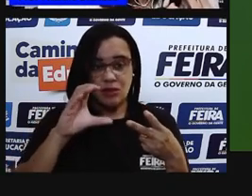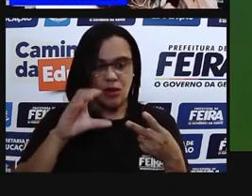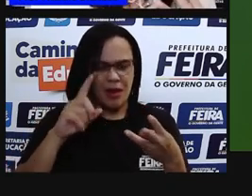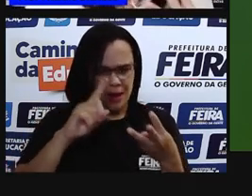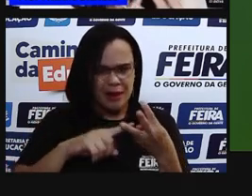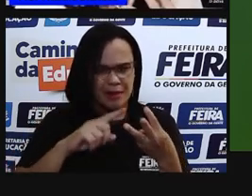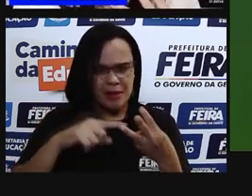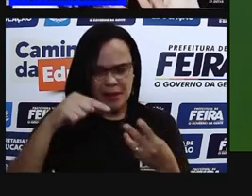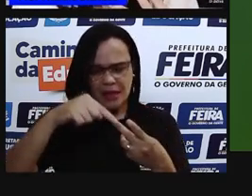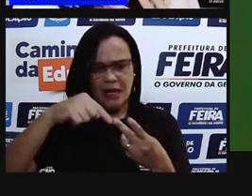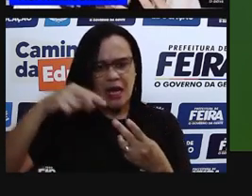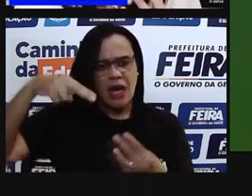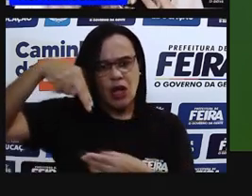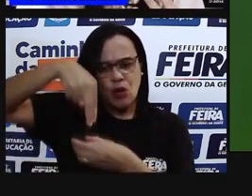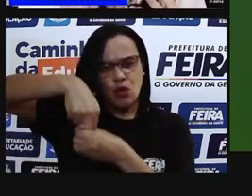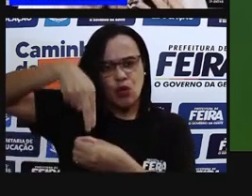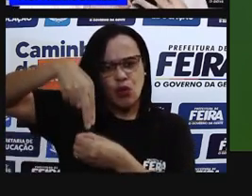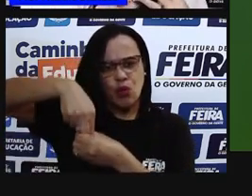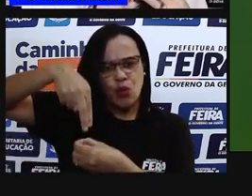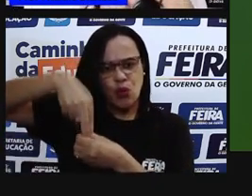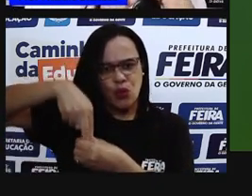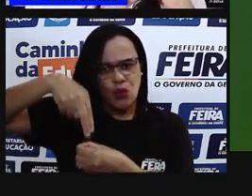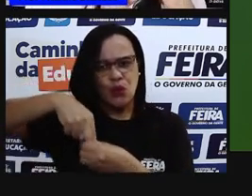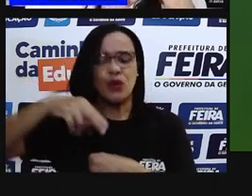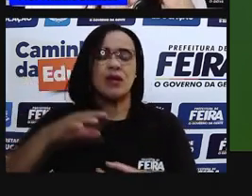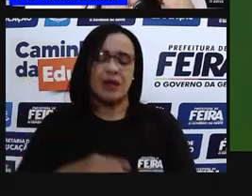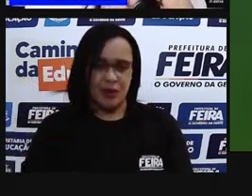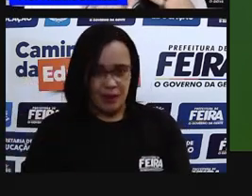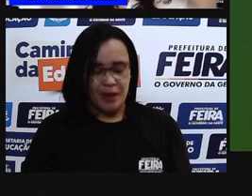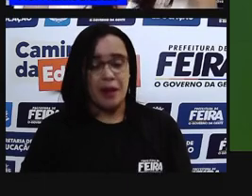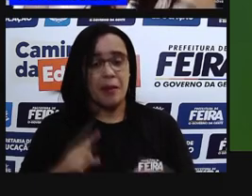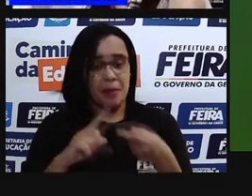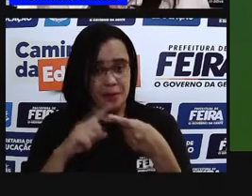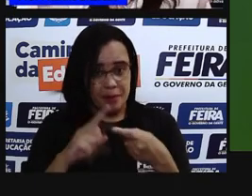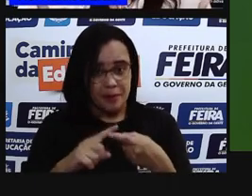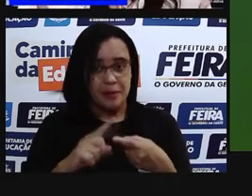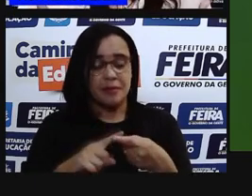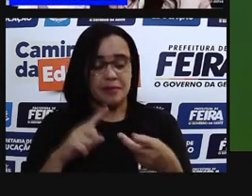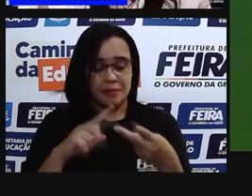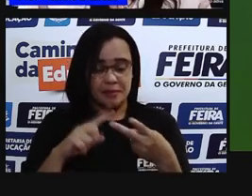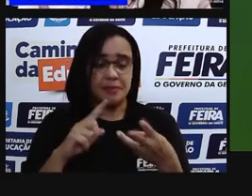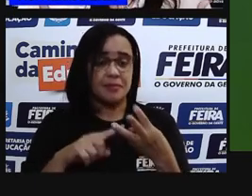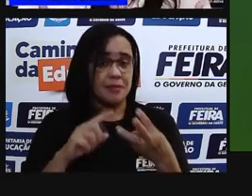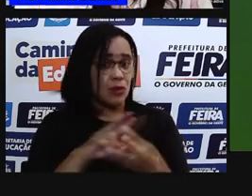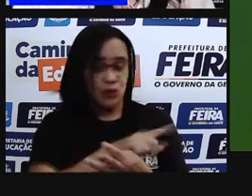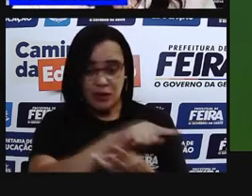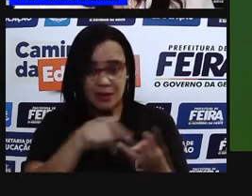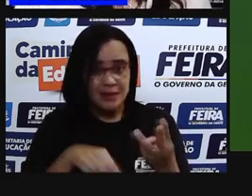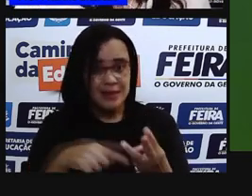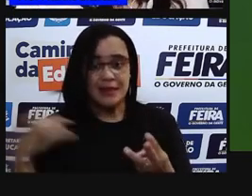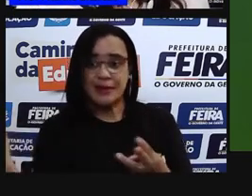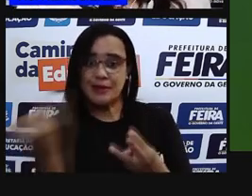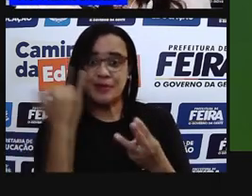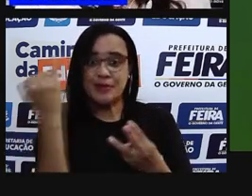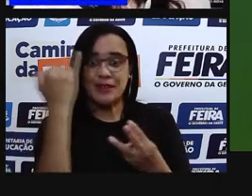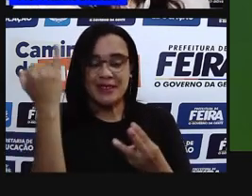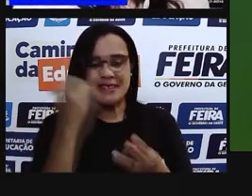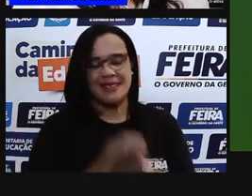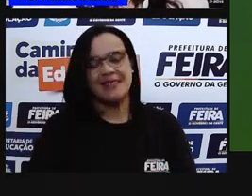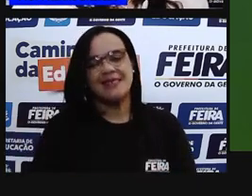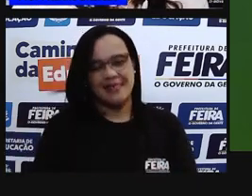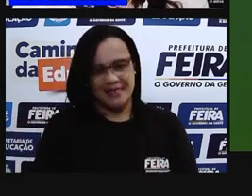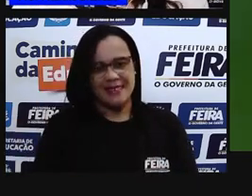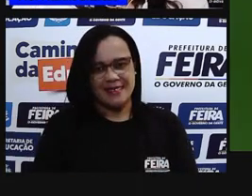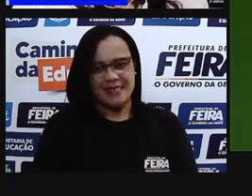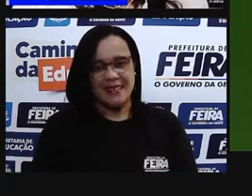heranças, a nossa informação, está nesse material genético. Tranquilo até aqui? Vamos ver mais um pouquinho o que